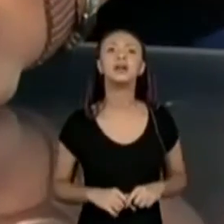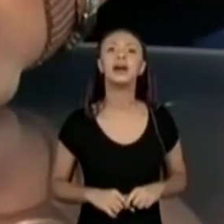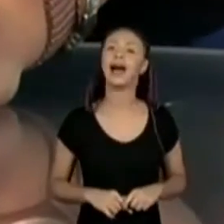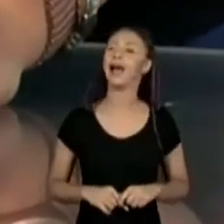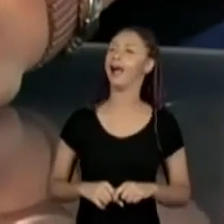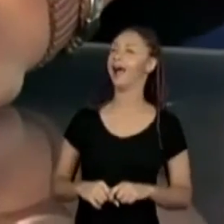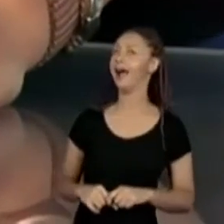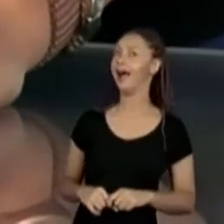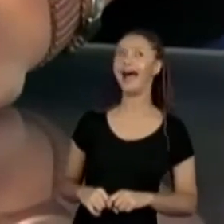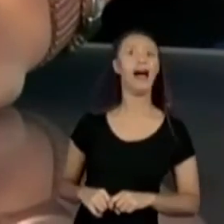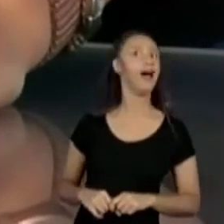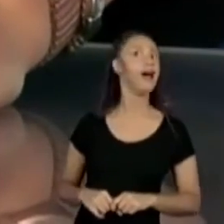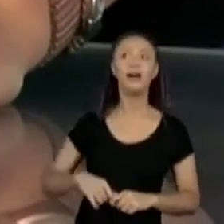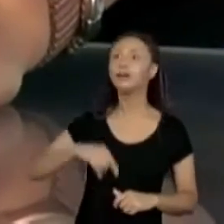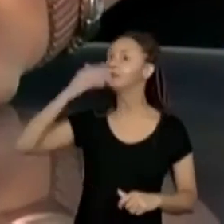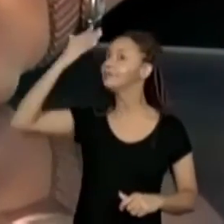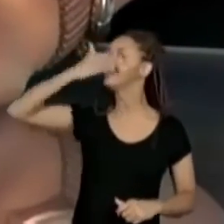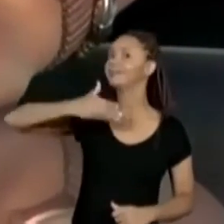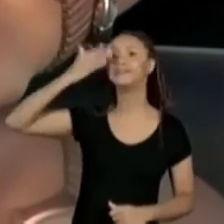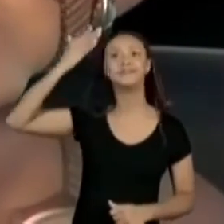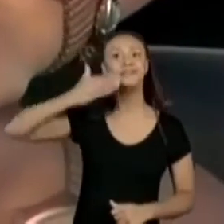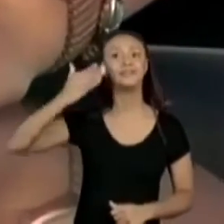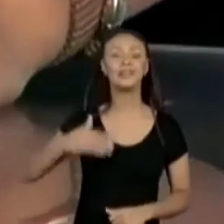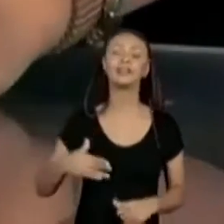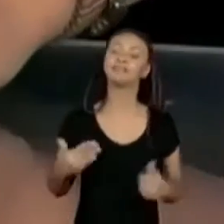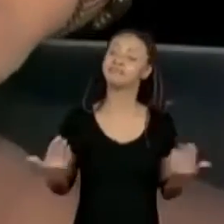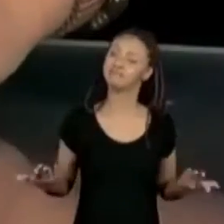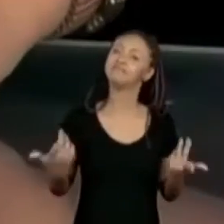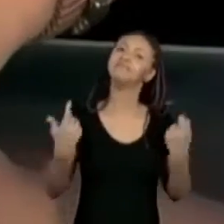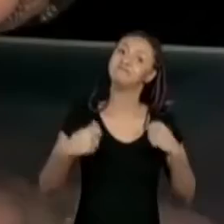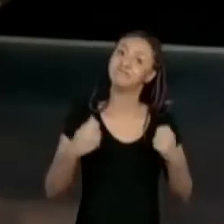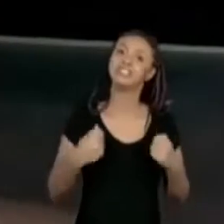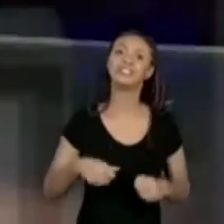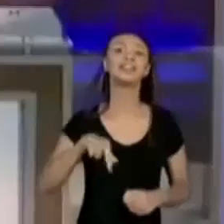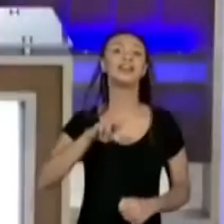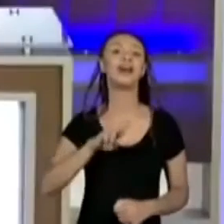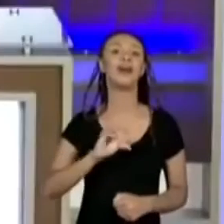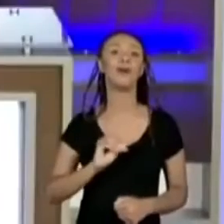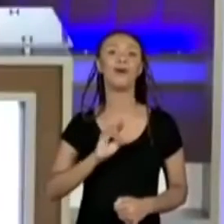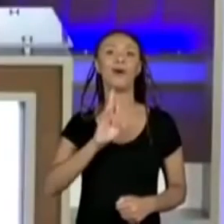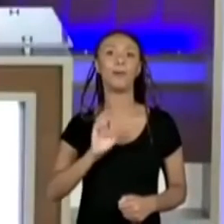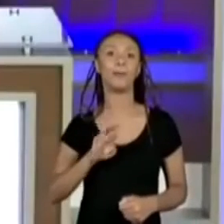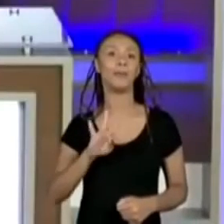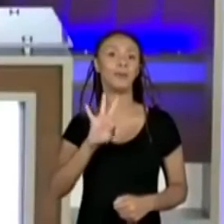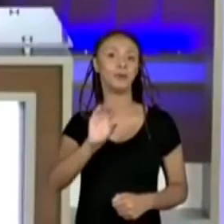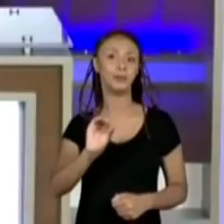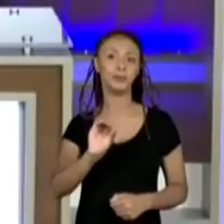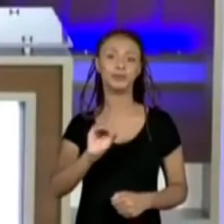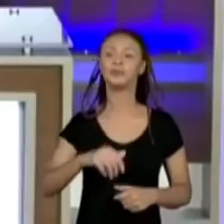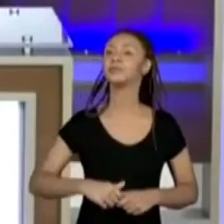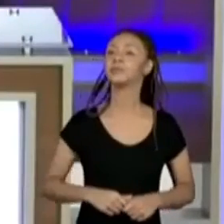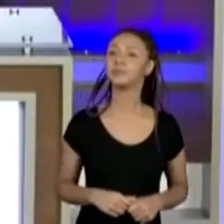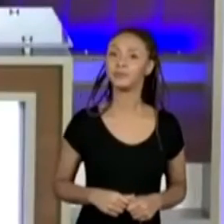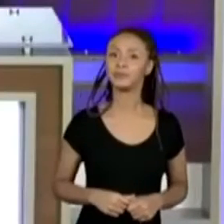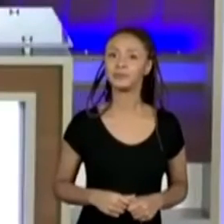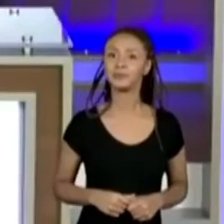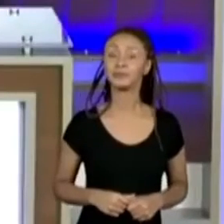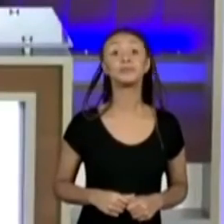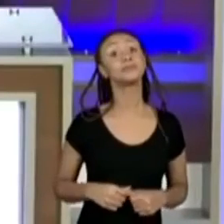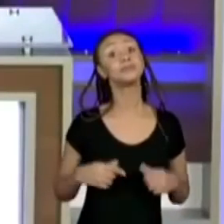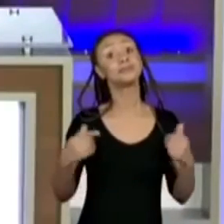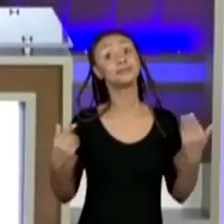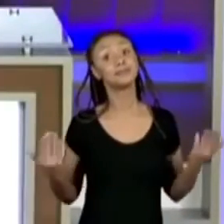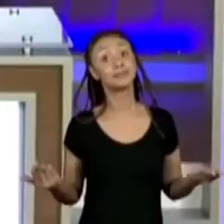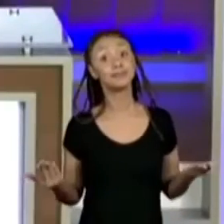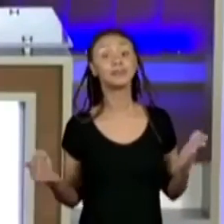Ah, não dá! Então, vai ter que ser o Roberto mesmo. Vai lá, Roberto. E por